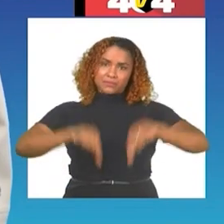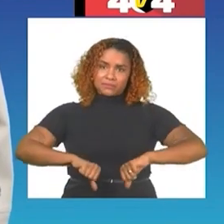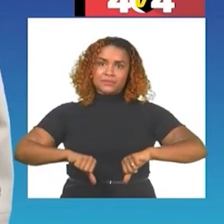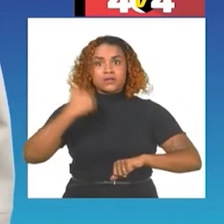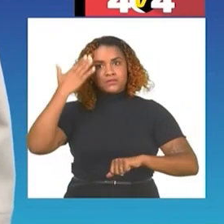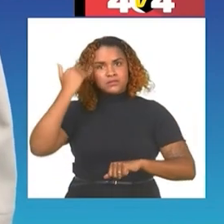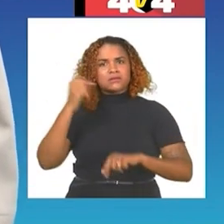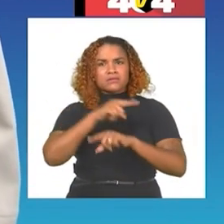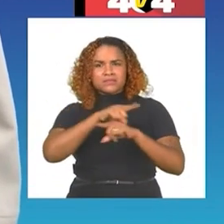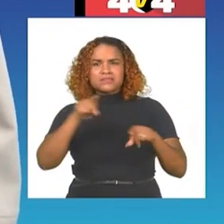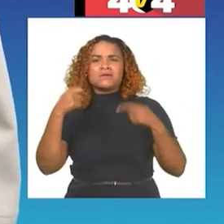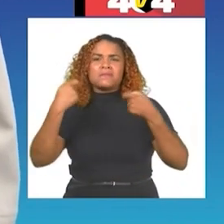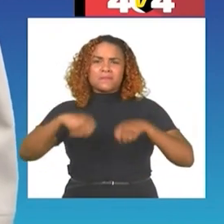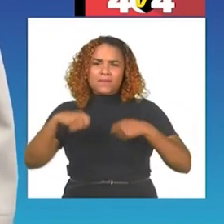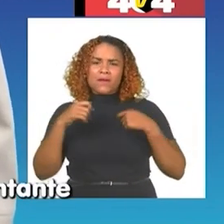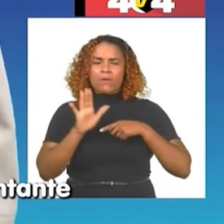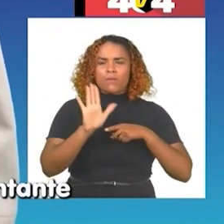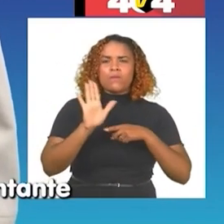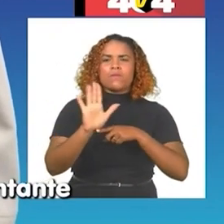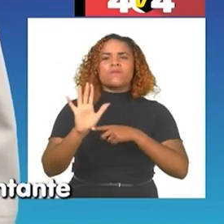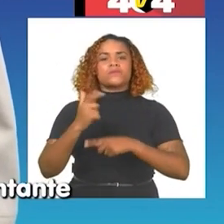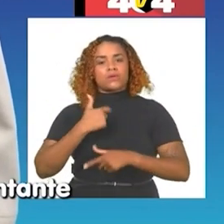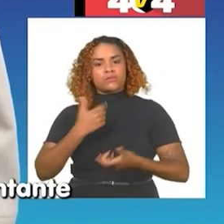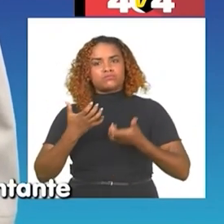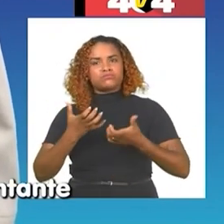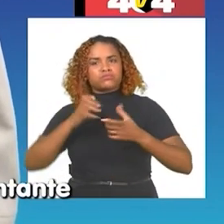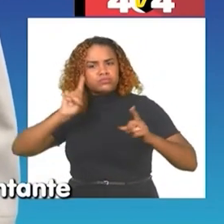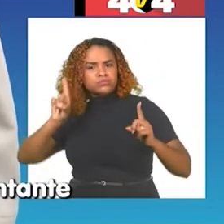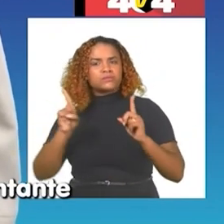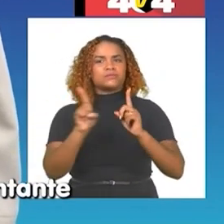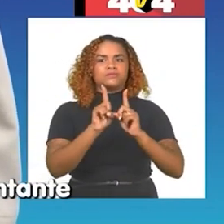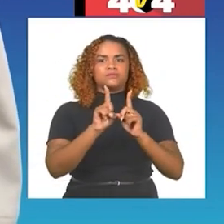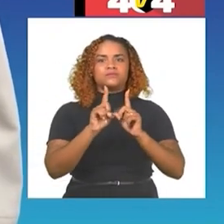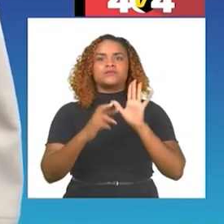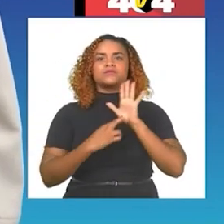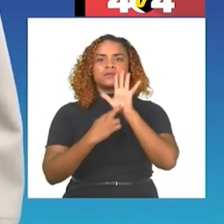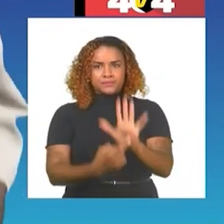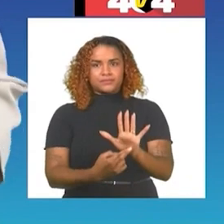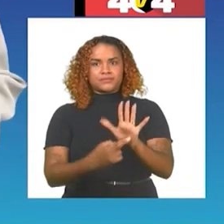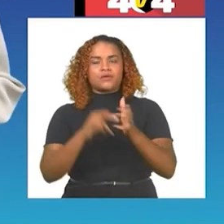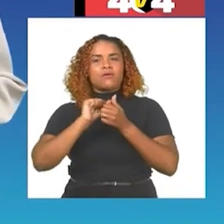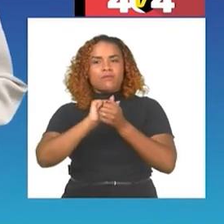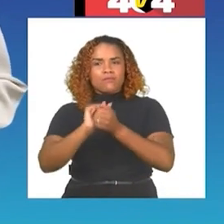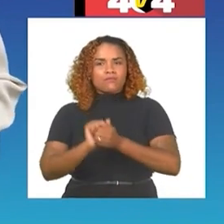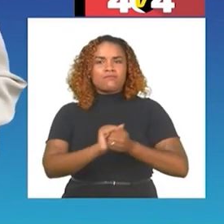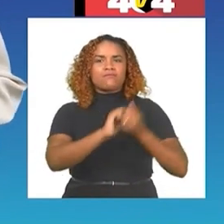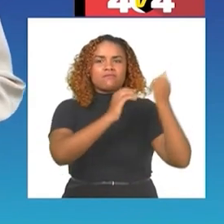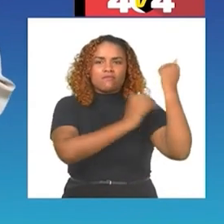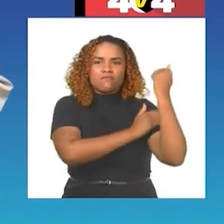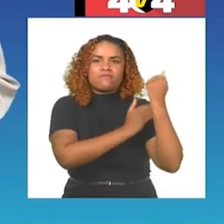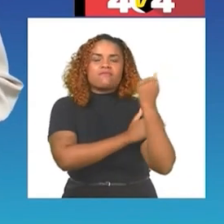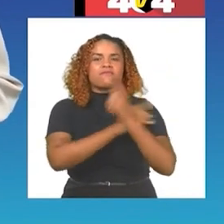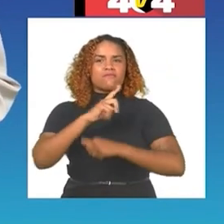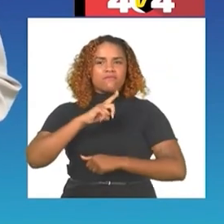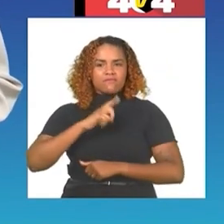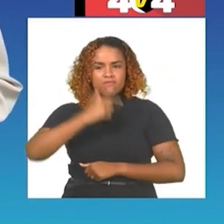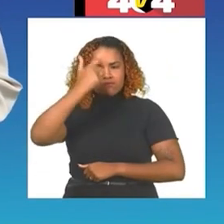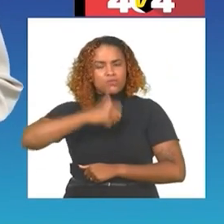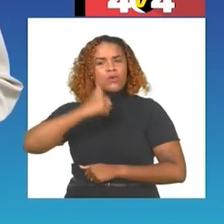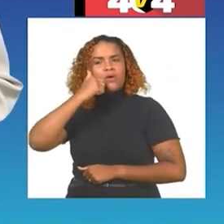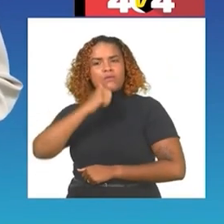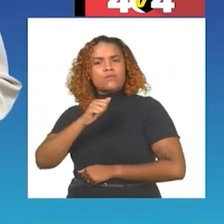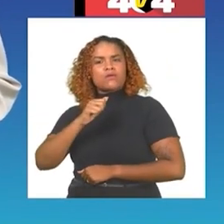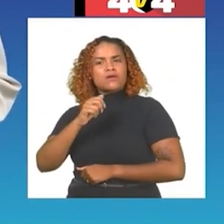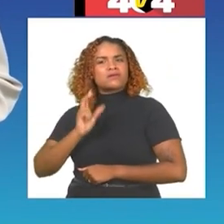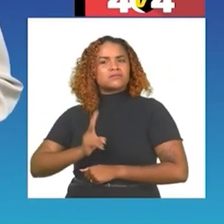de nossa cidade. Sei da necessidade que passamos e quero estar à frente dessa briga como representante da nossa gente. Juntos somos mais fortes e teremos voz ativa através